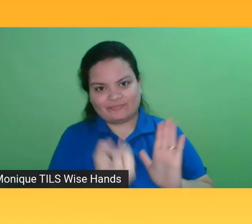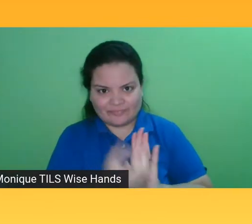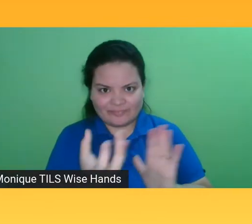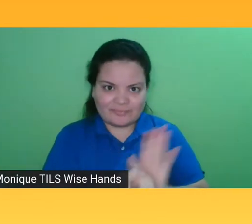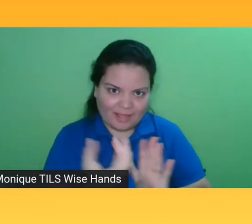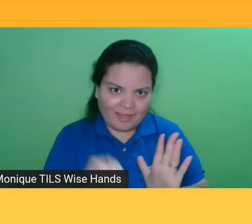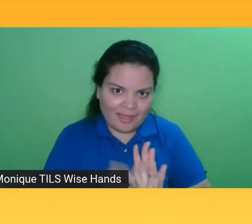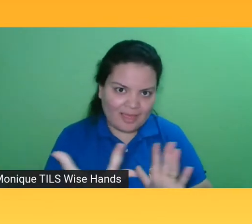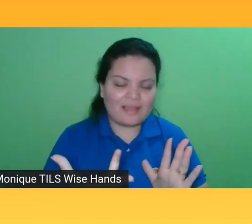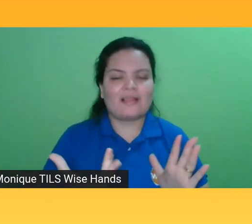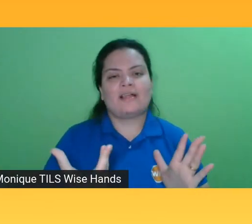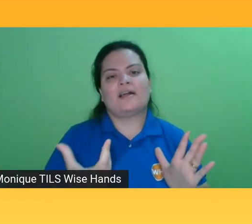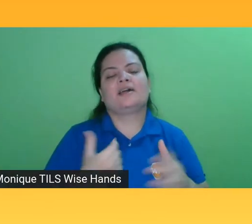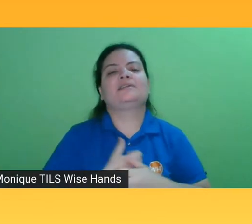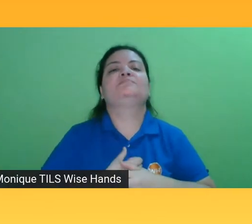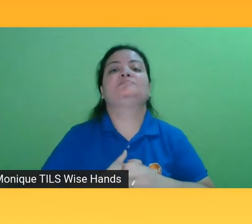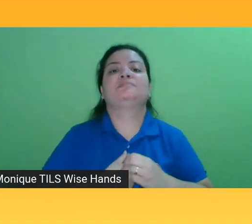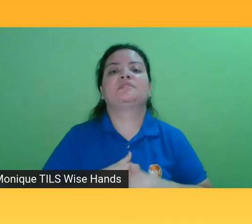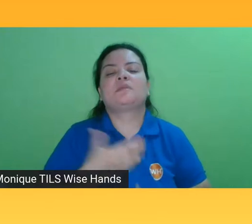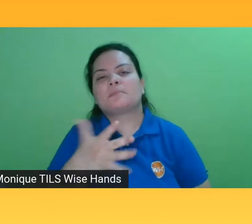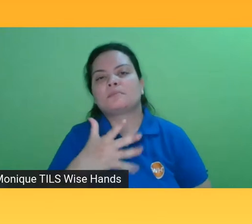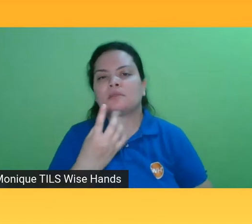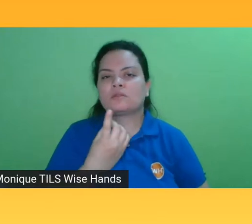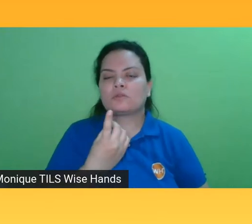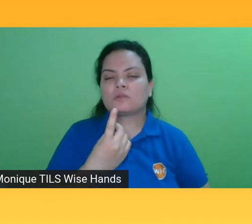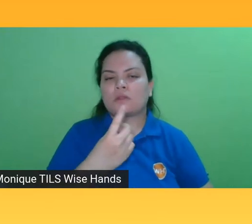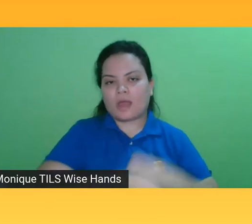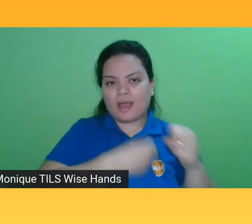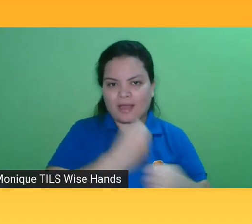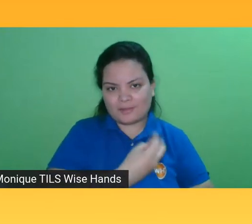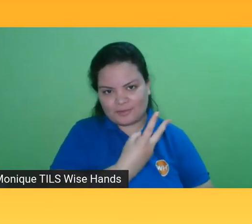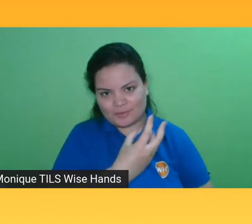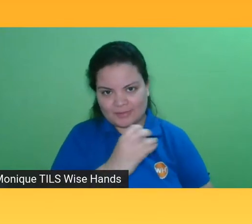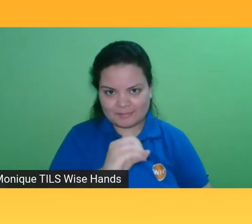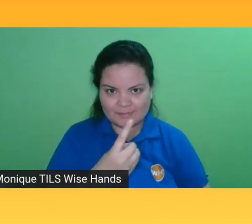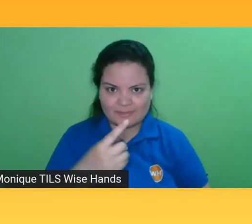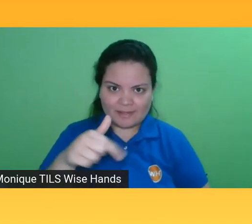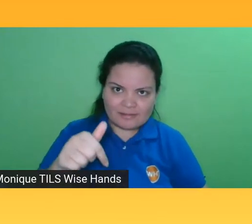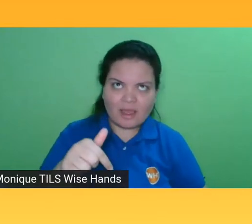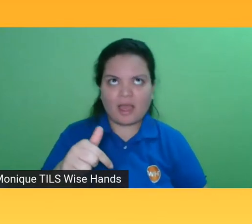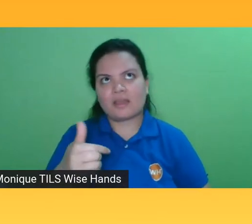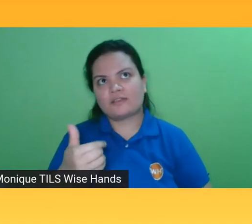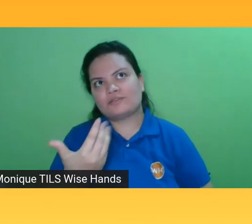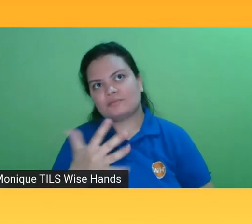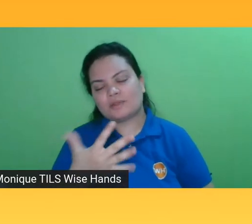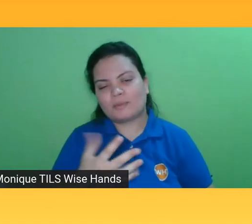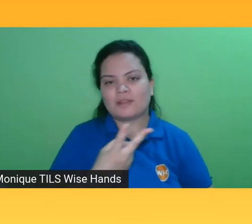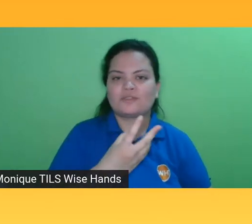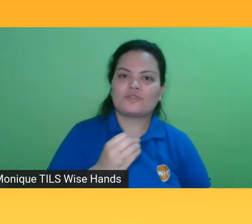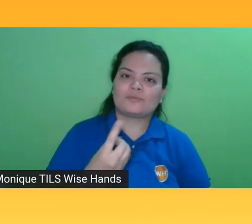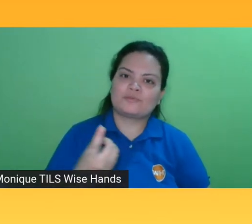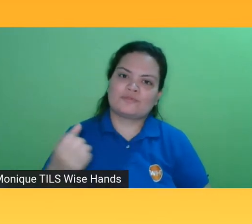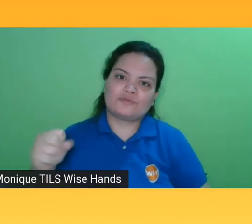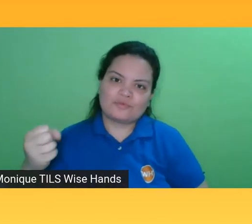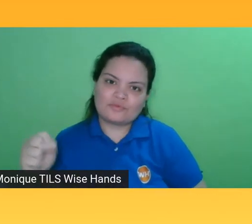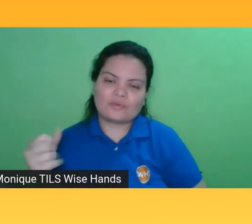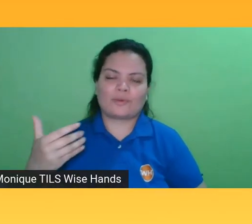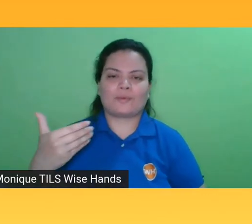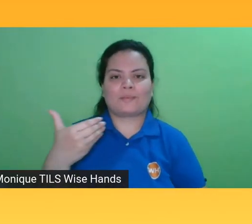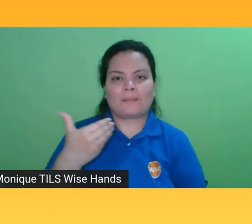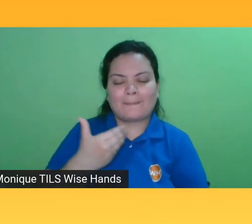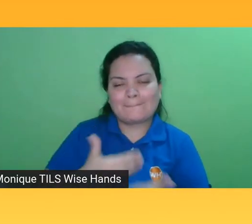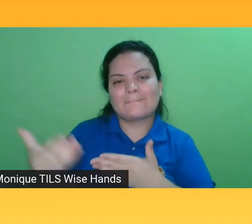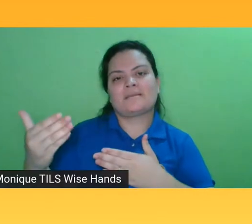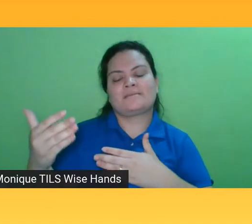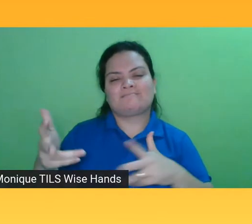foi ali em torno de 2017, 2018, a gente já via uma movimentação muito triste